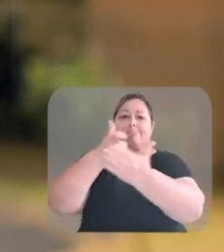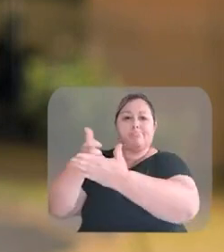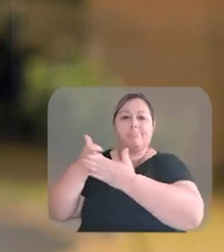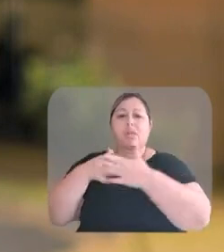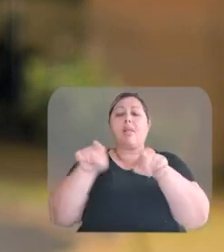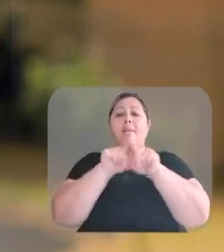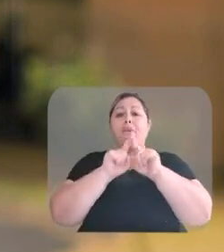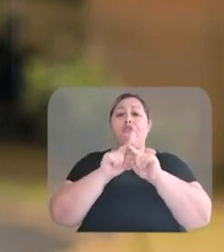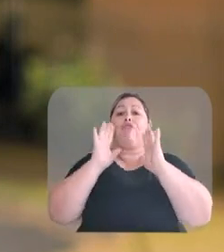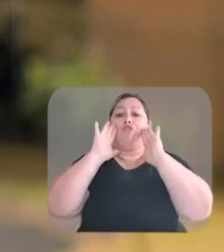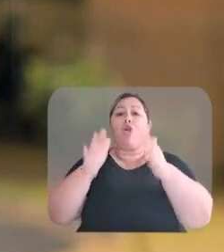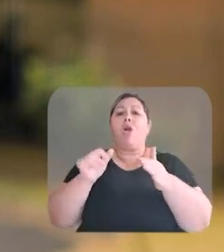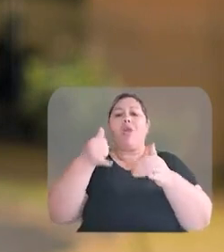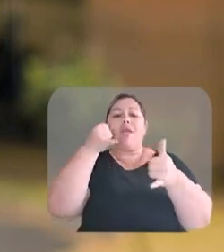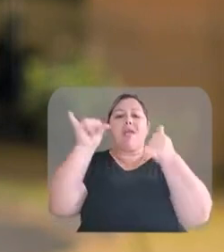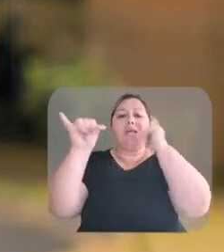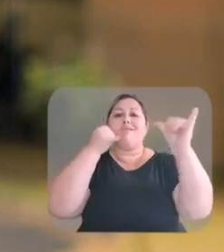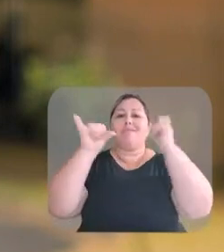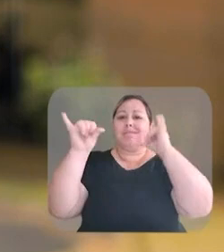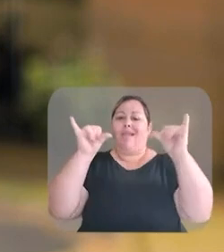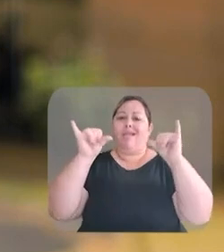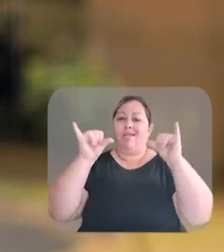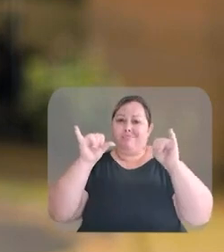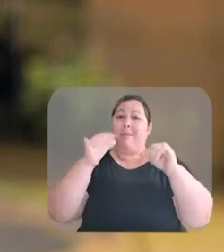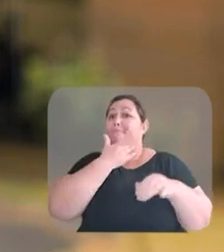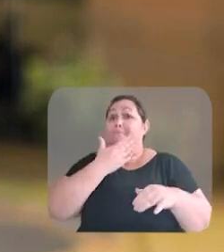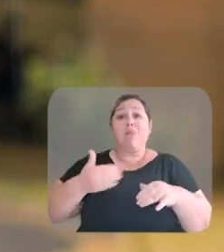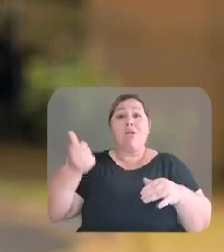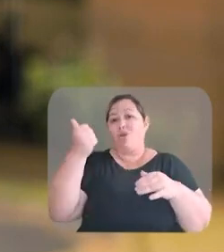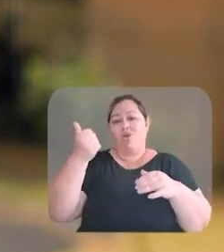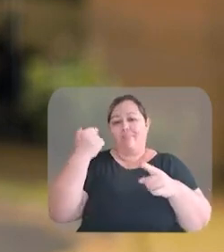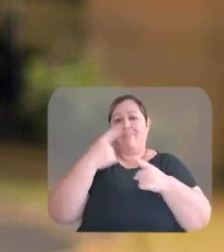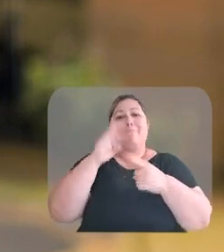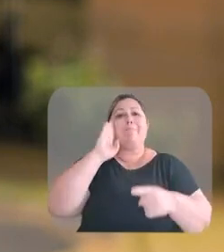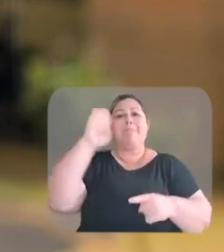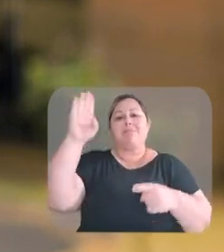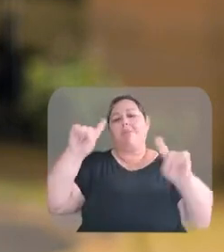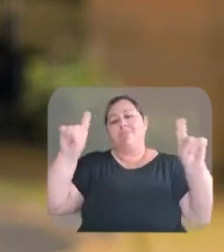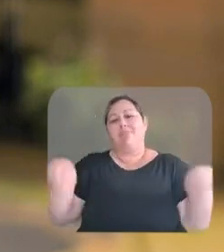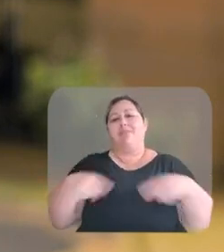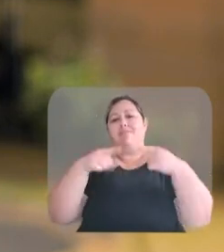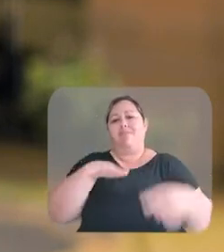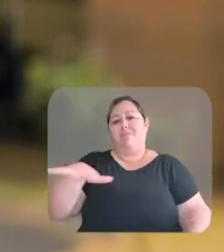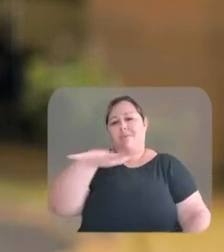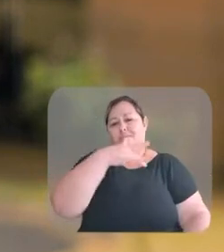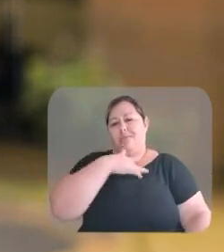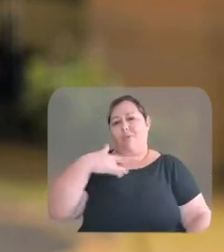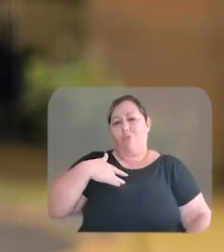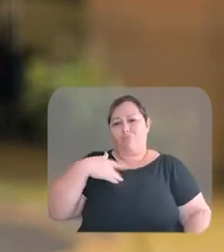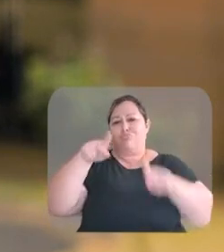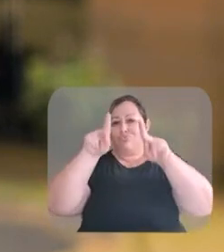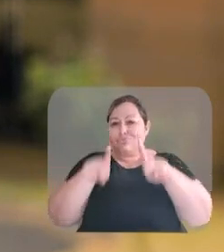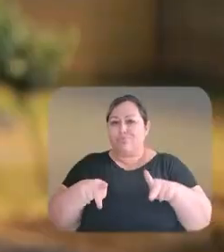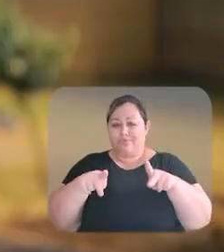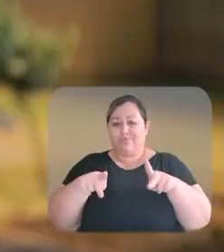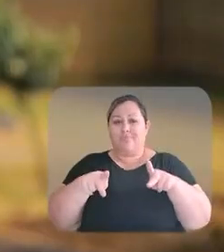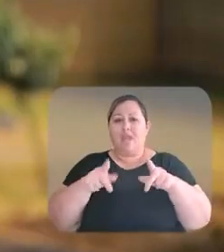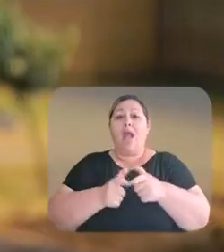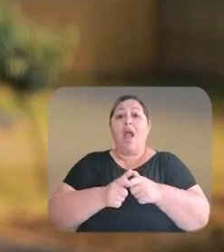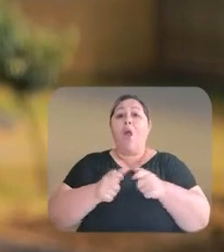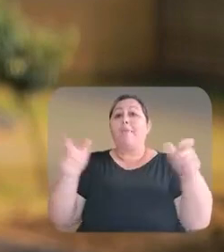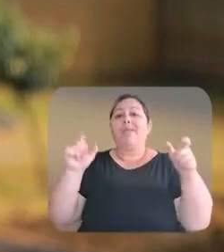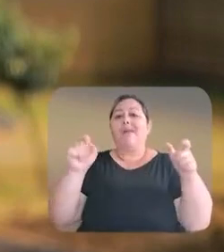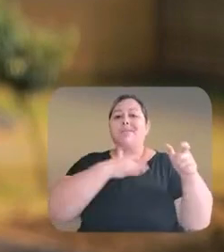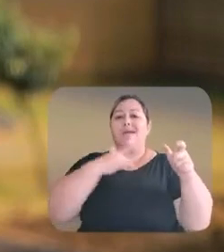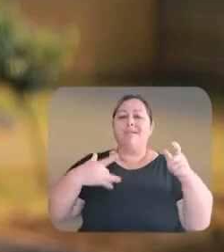e focar na prevenção como a melhor forma de enfrentar os principais desafios da saúde pública. Vamos